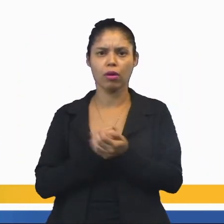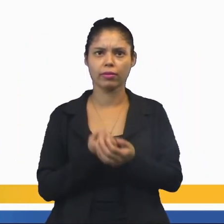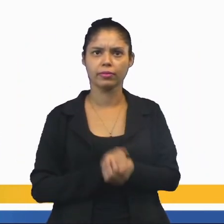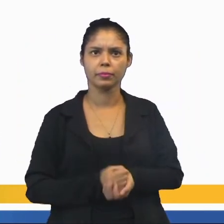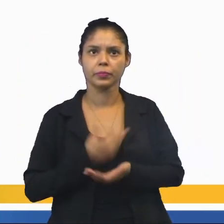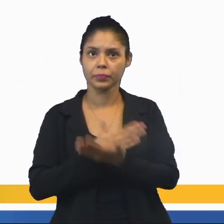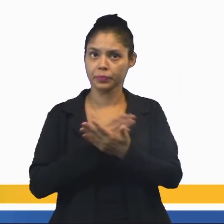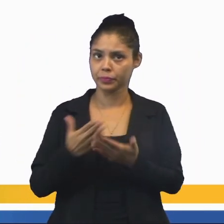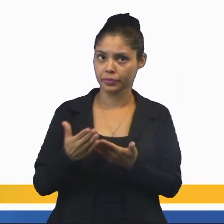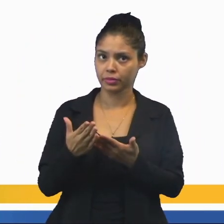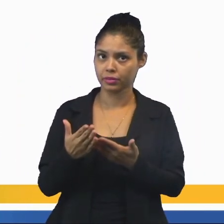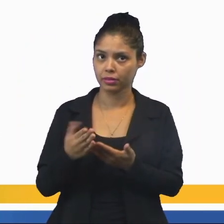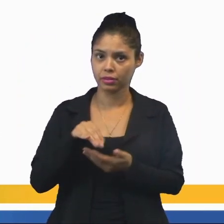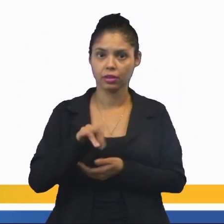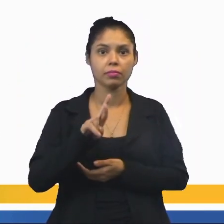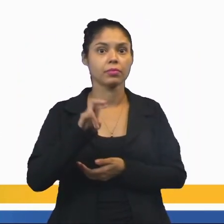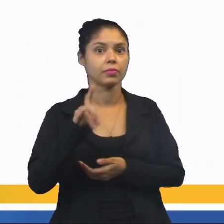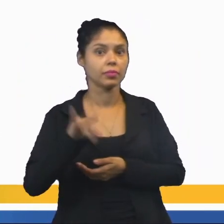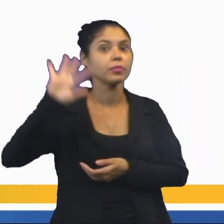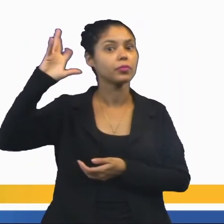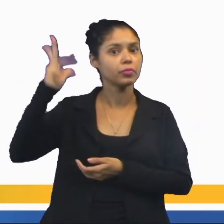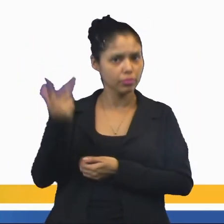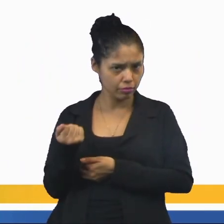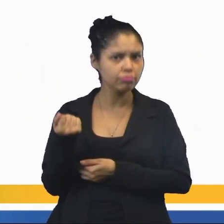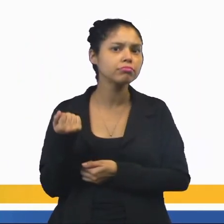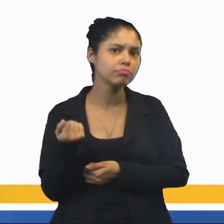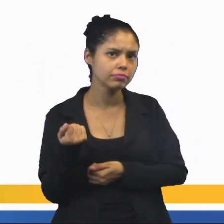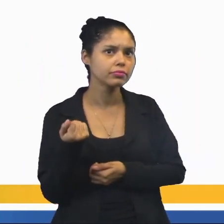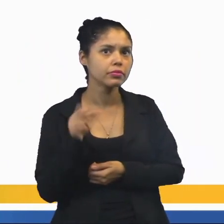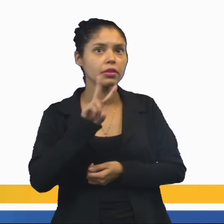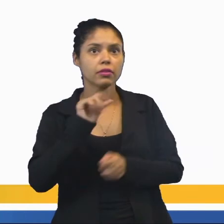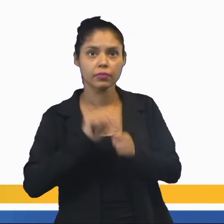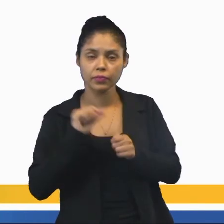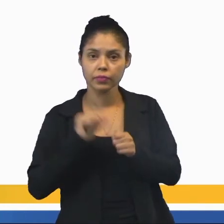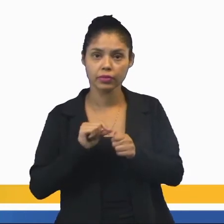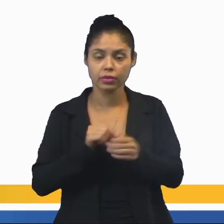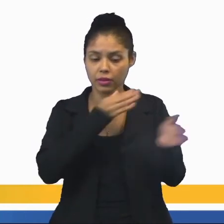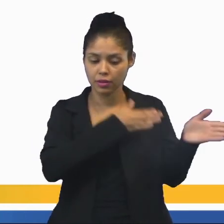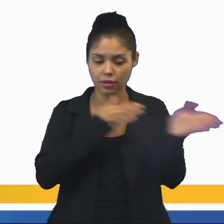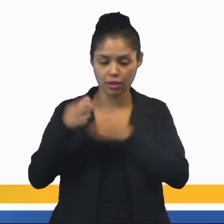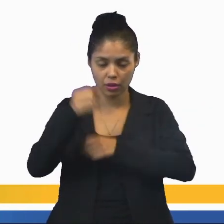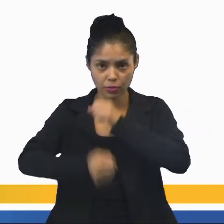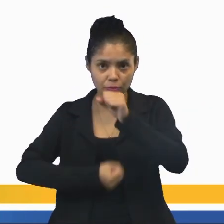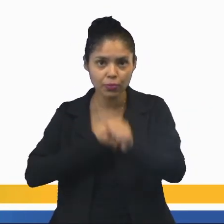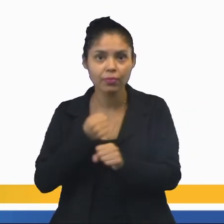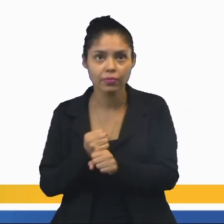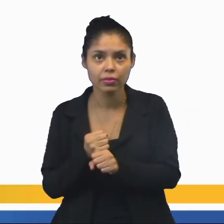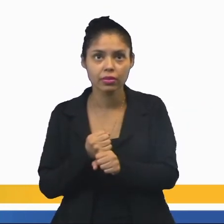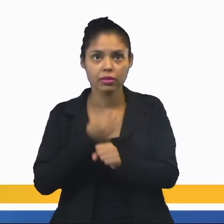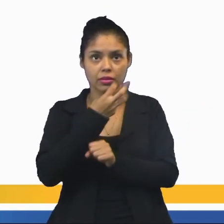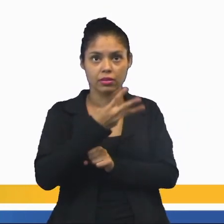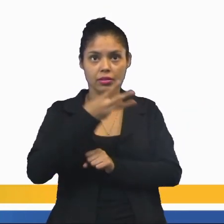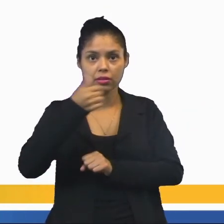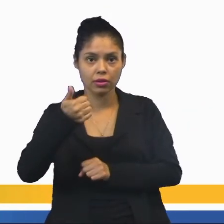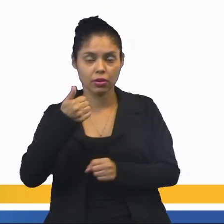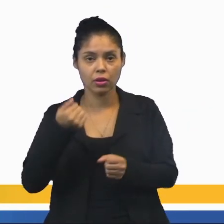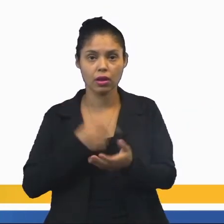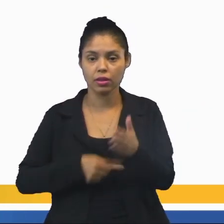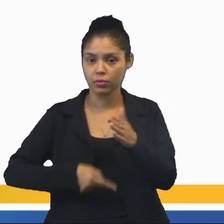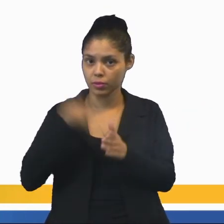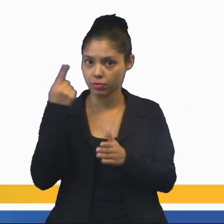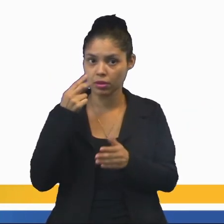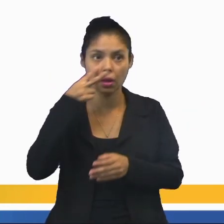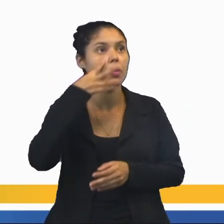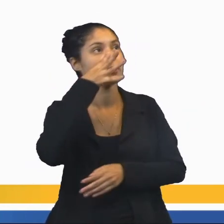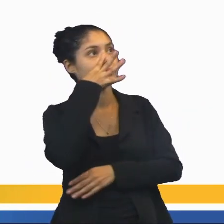as religiões de matriz africana? Eles faziam um ritual na passagem de ano, do dia 31 para o primeiro. As pessoas iam